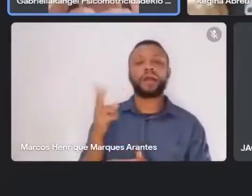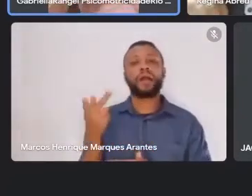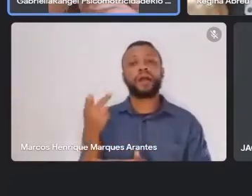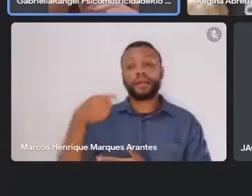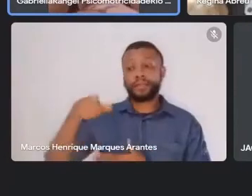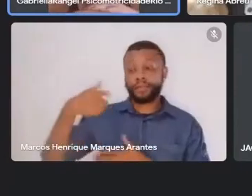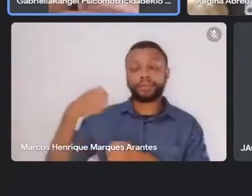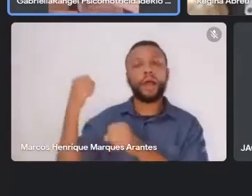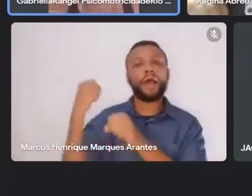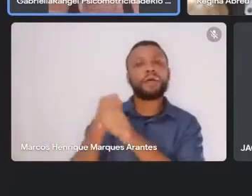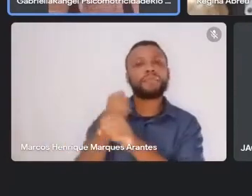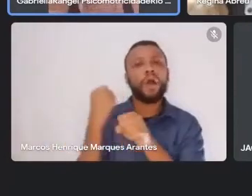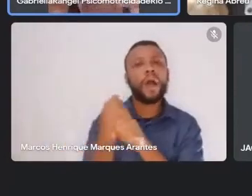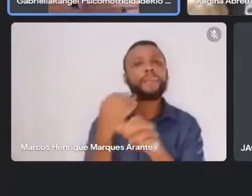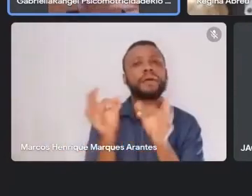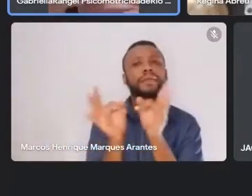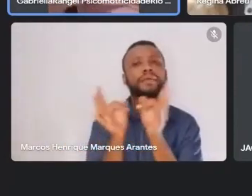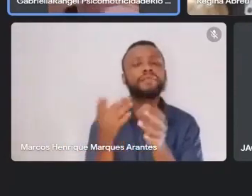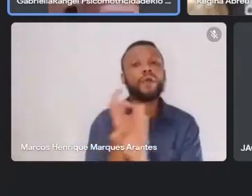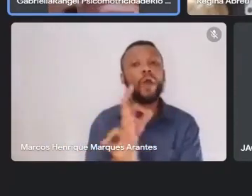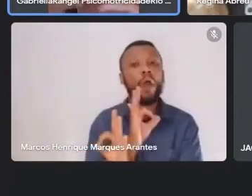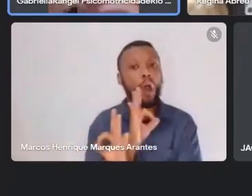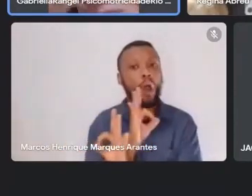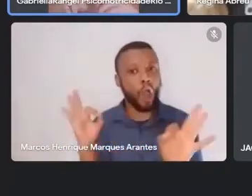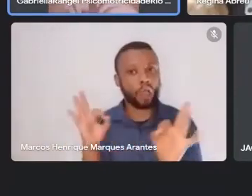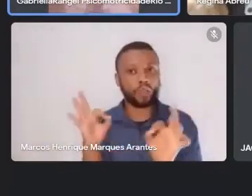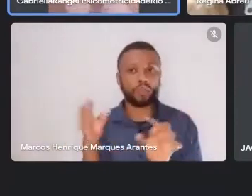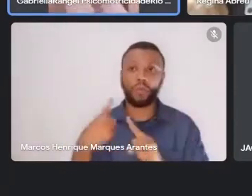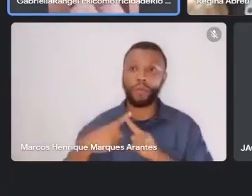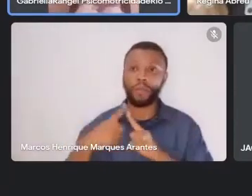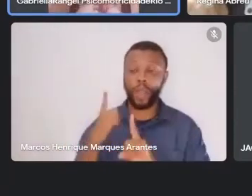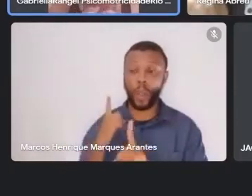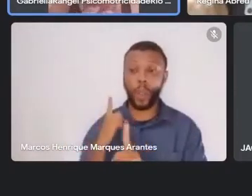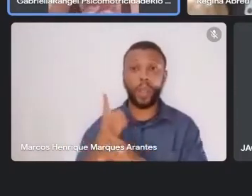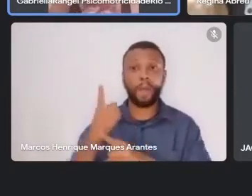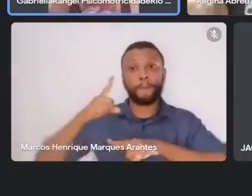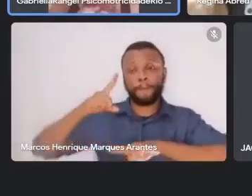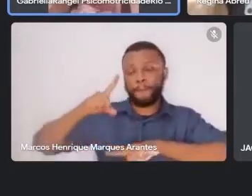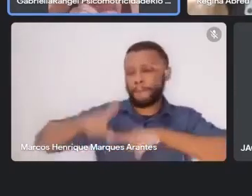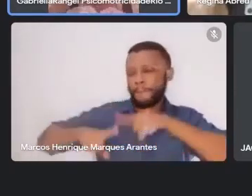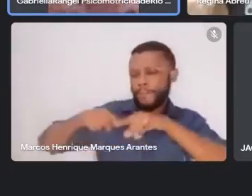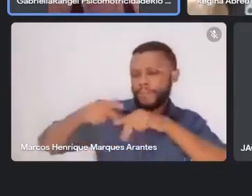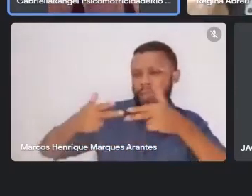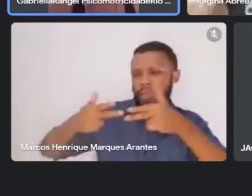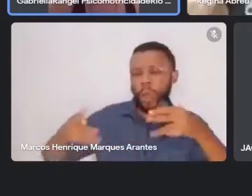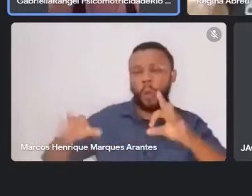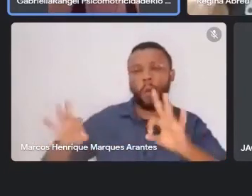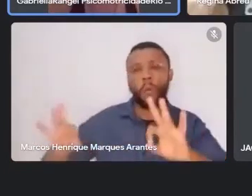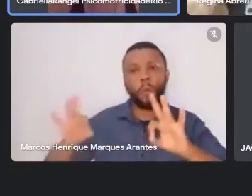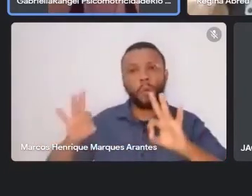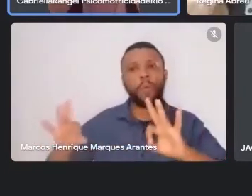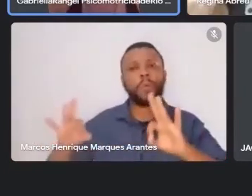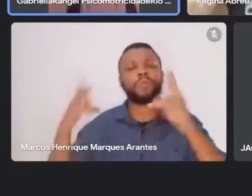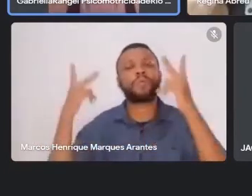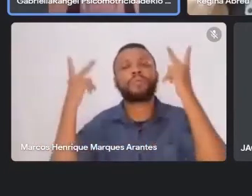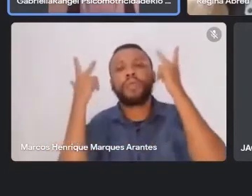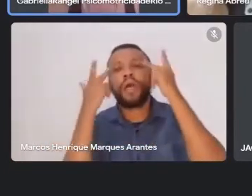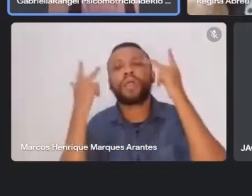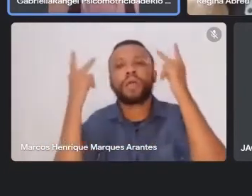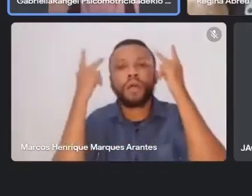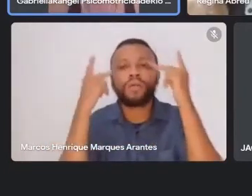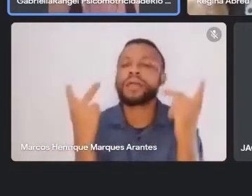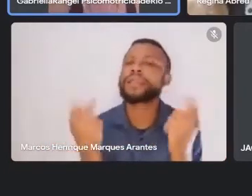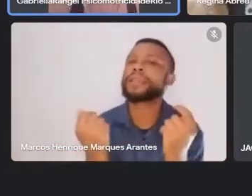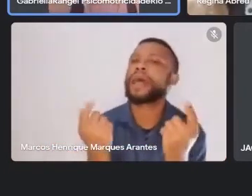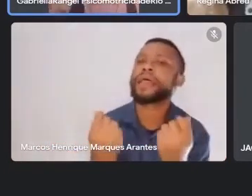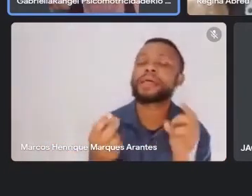ótimo, porque eu encontrei um material muito, assim, organicamente arrumado, não tinha nada com aqueles museus que a